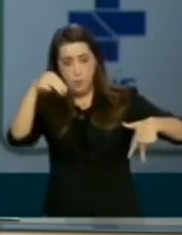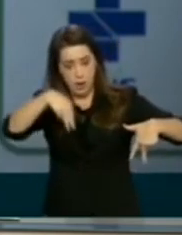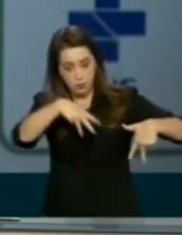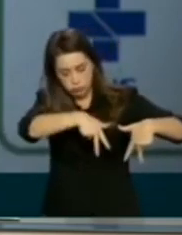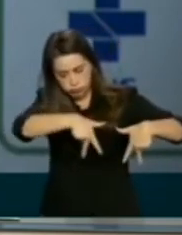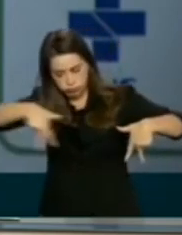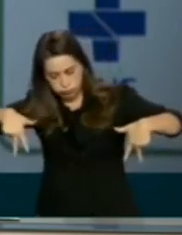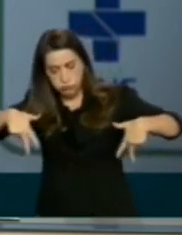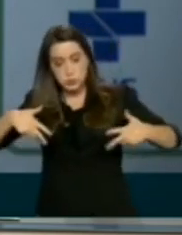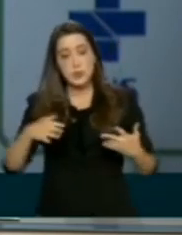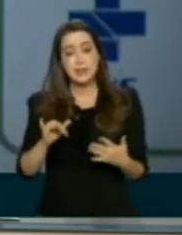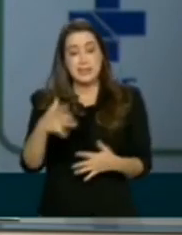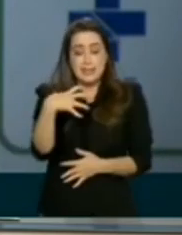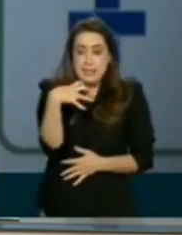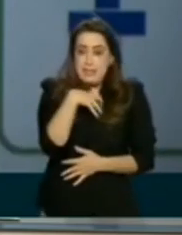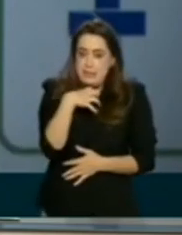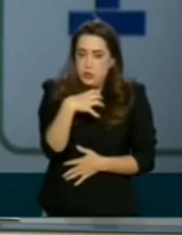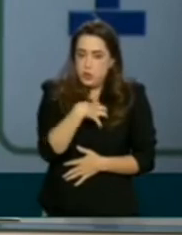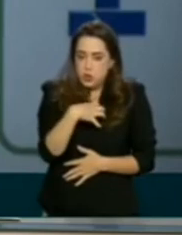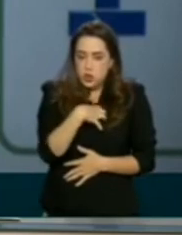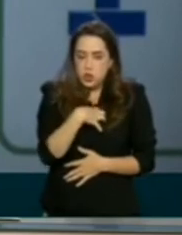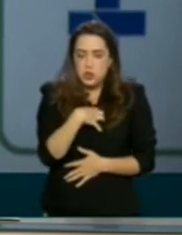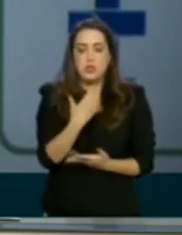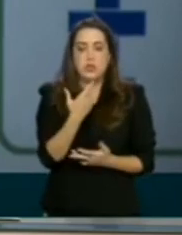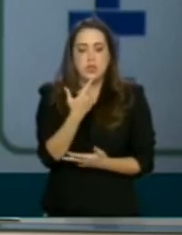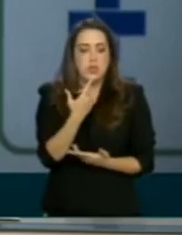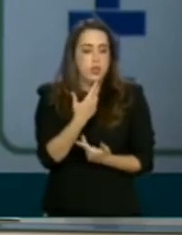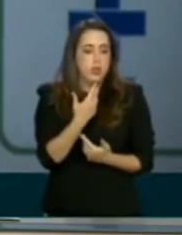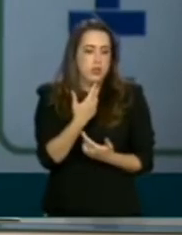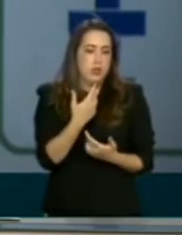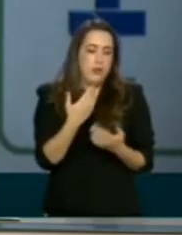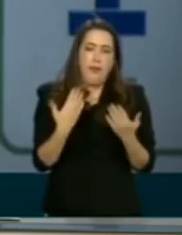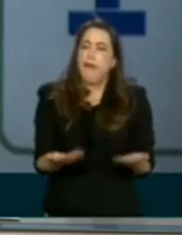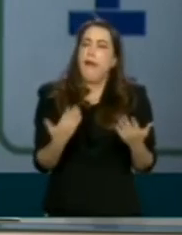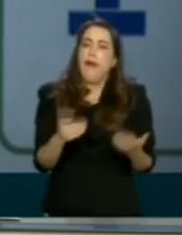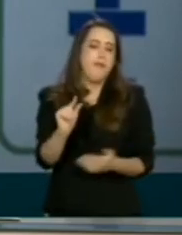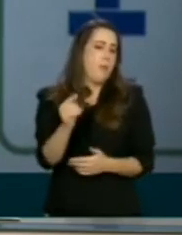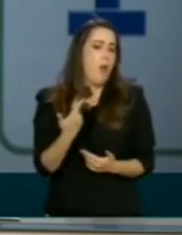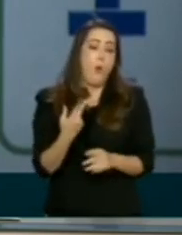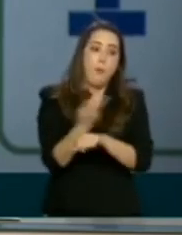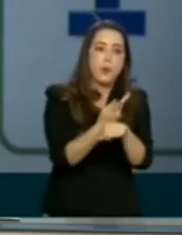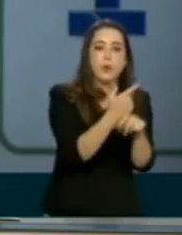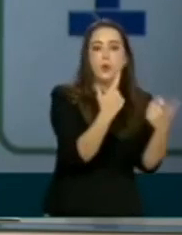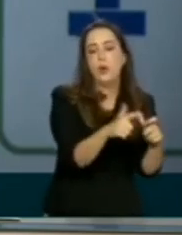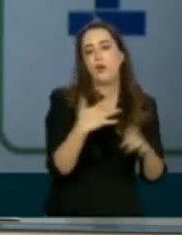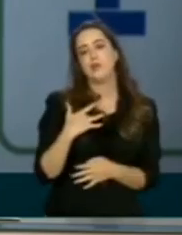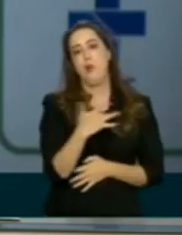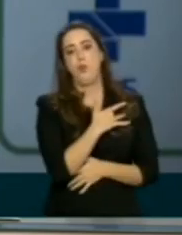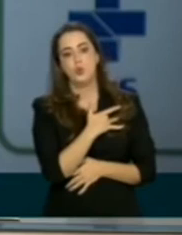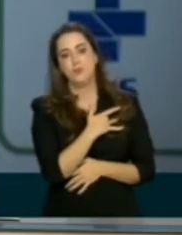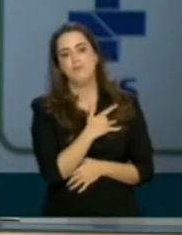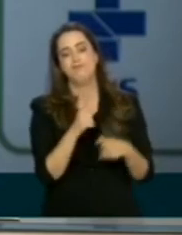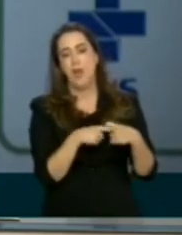E em casos de sintomas, do aparecimento de sintomas mais leves que sejam, procure um posto de saúde,